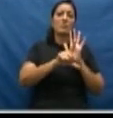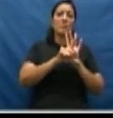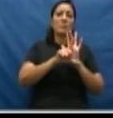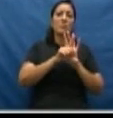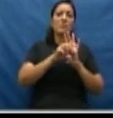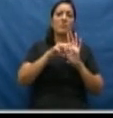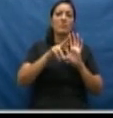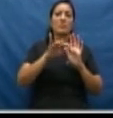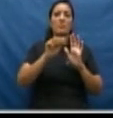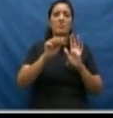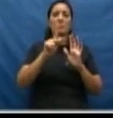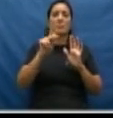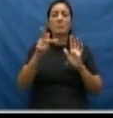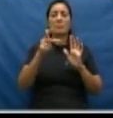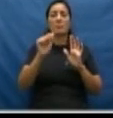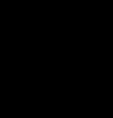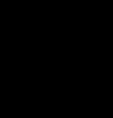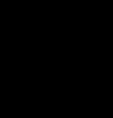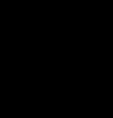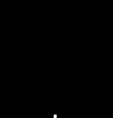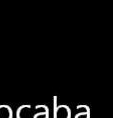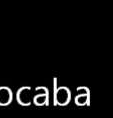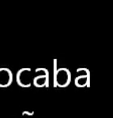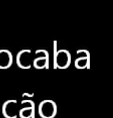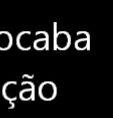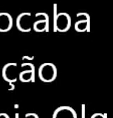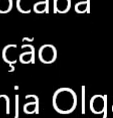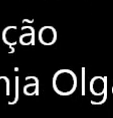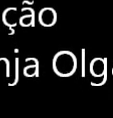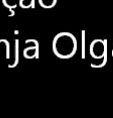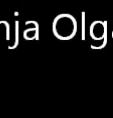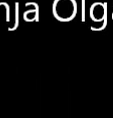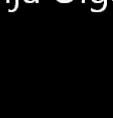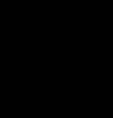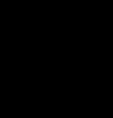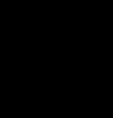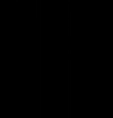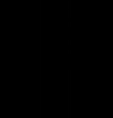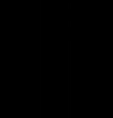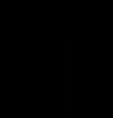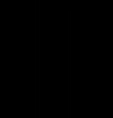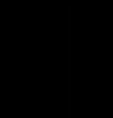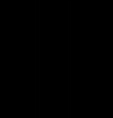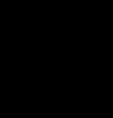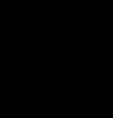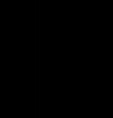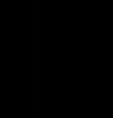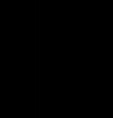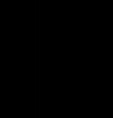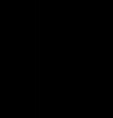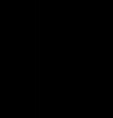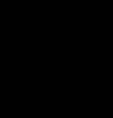conseguimos aprovar na Câmara Federal, com a... customs depois autoriza a violência doméstica. Obrigado.